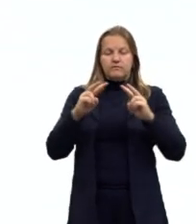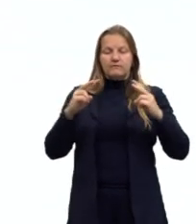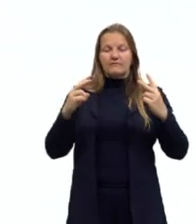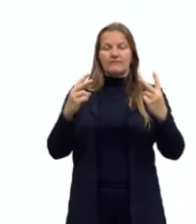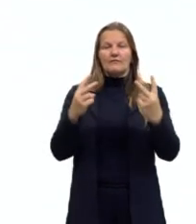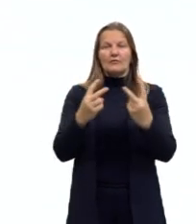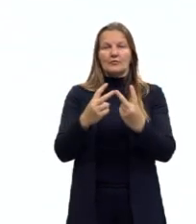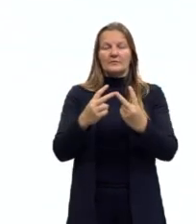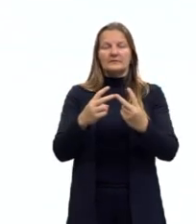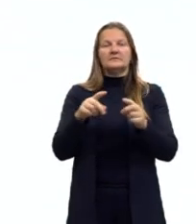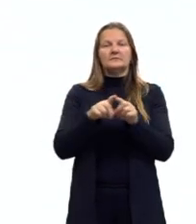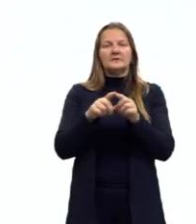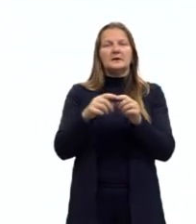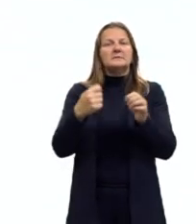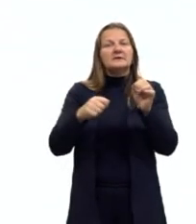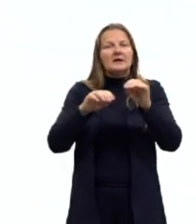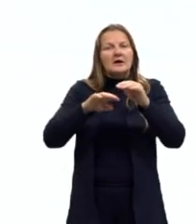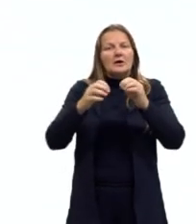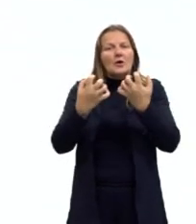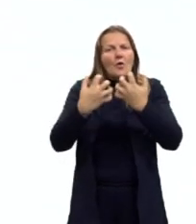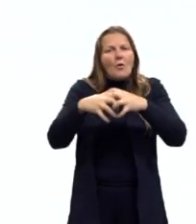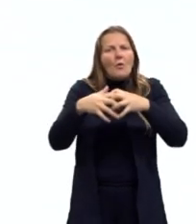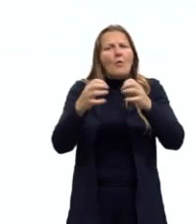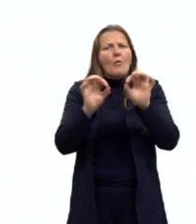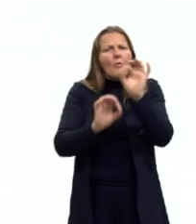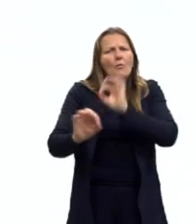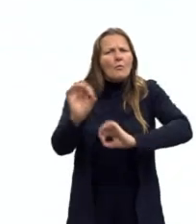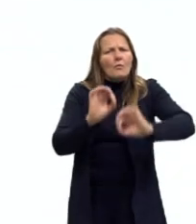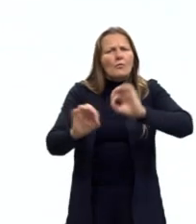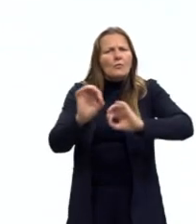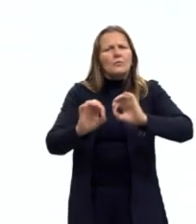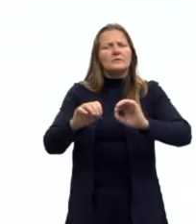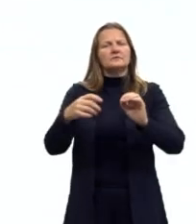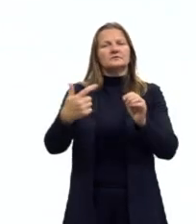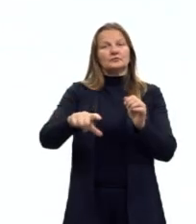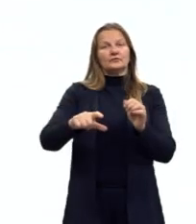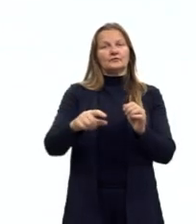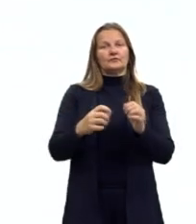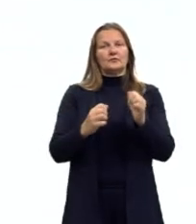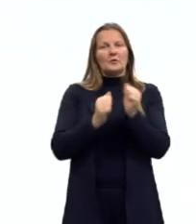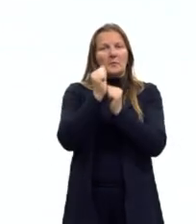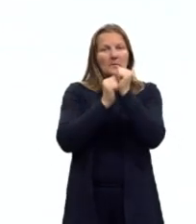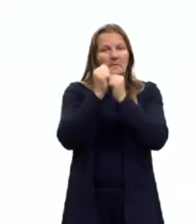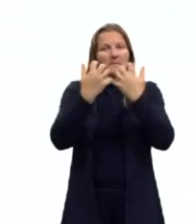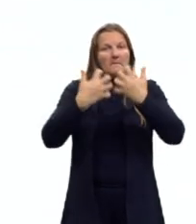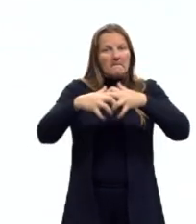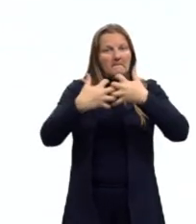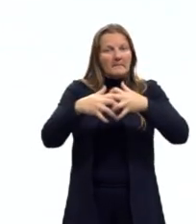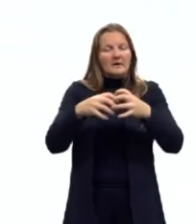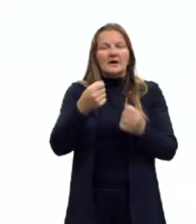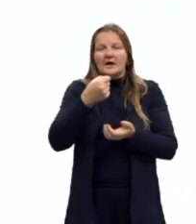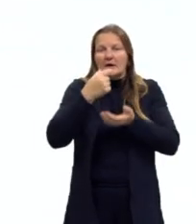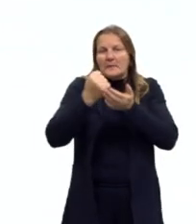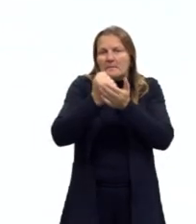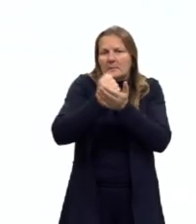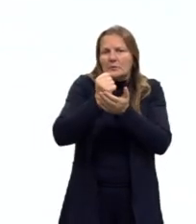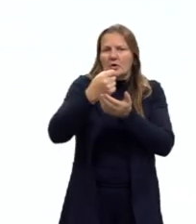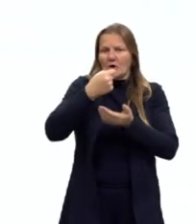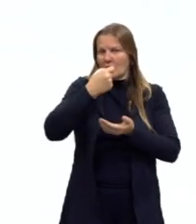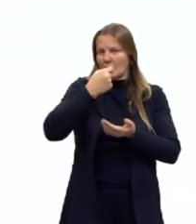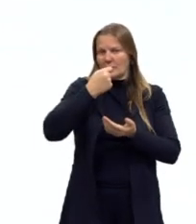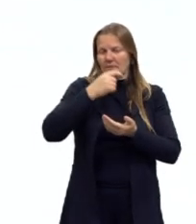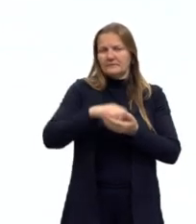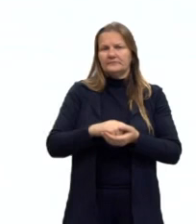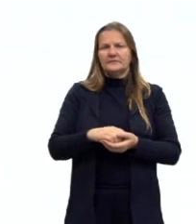Isso exige a reprogramação da máquina que produz essas pílulas. A questão diz para utilizarmos 3 como